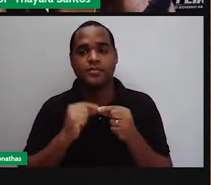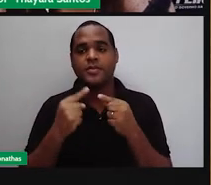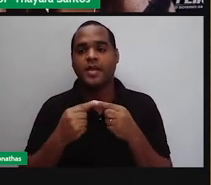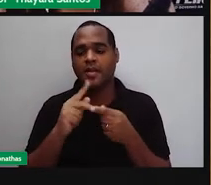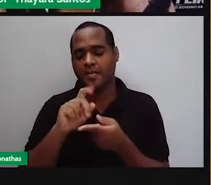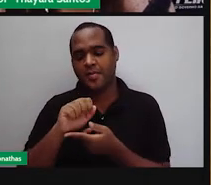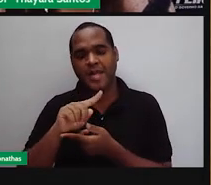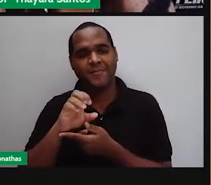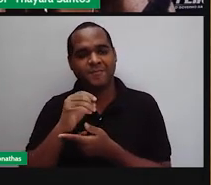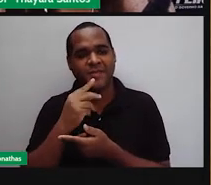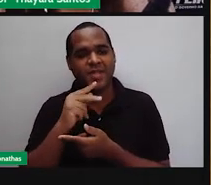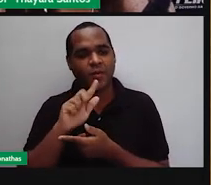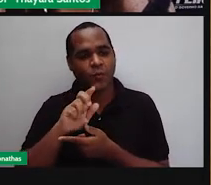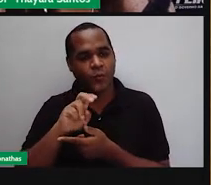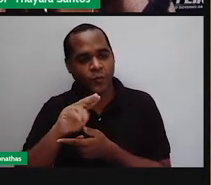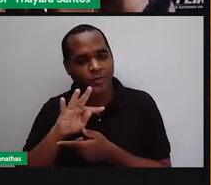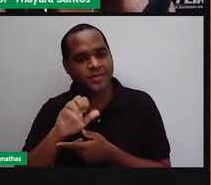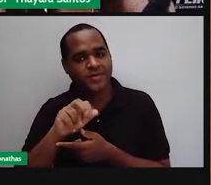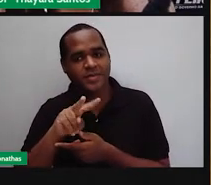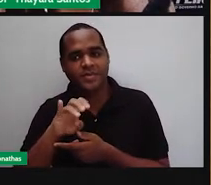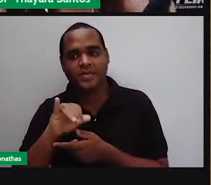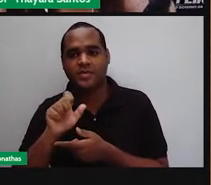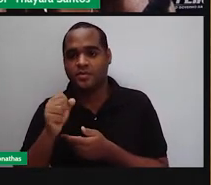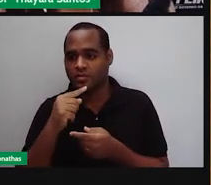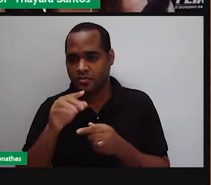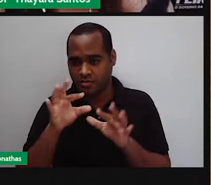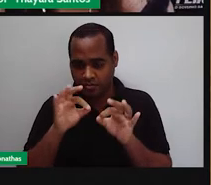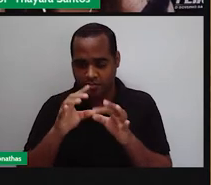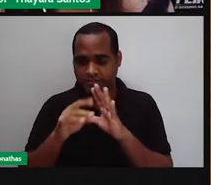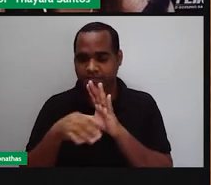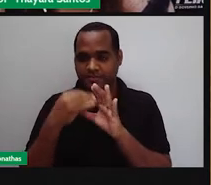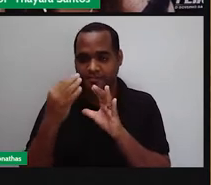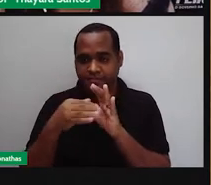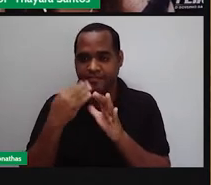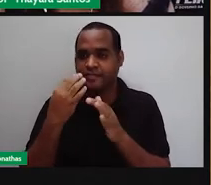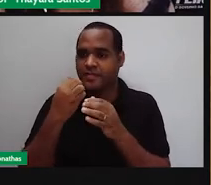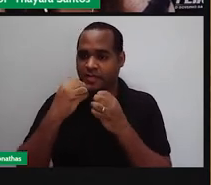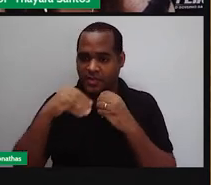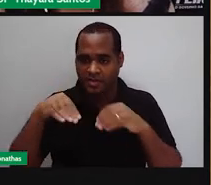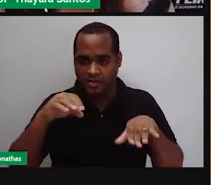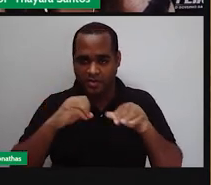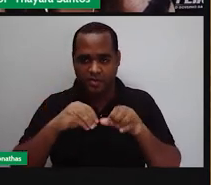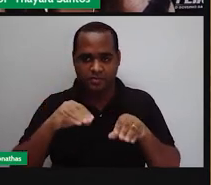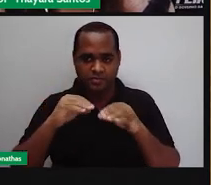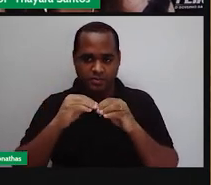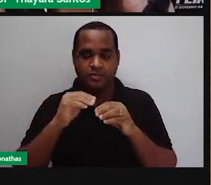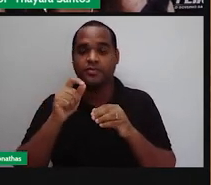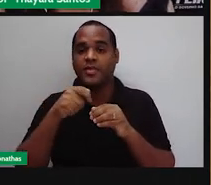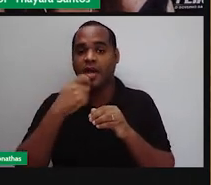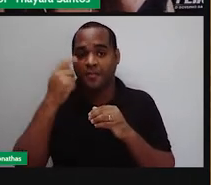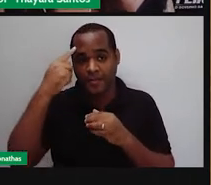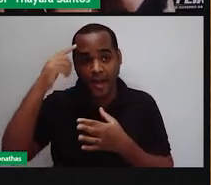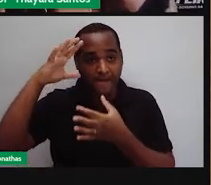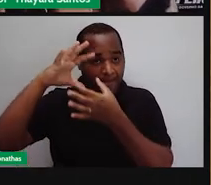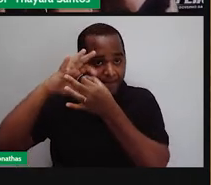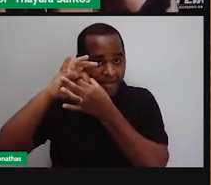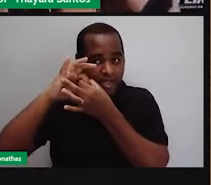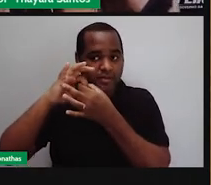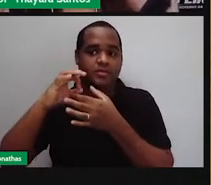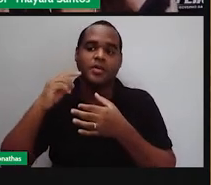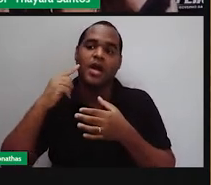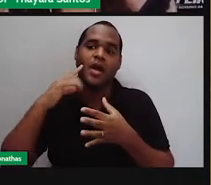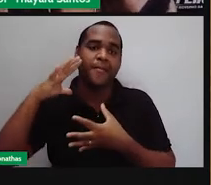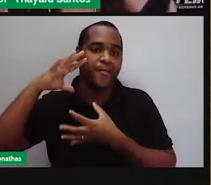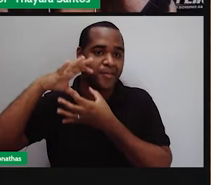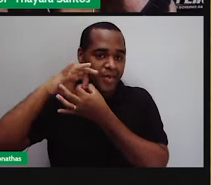é coberta pelas papilas gustativas, encarregadas de coletar informações sobre os diferentes sabores e enviá-las ao cérebro através dos